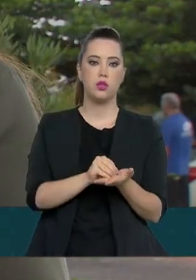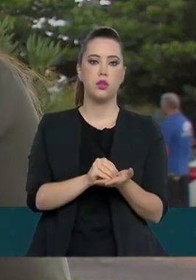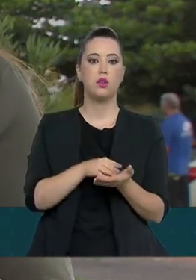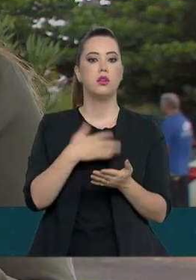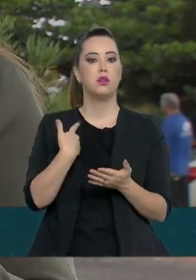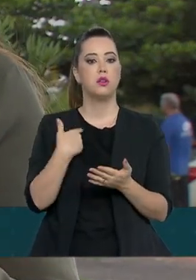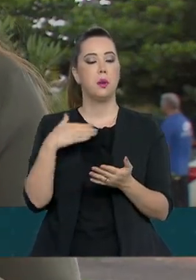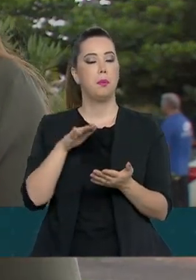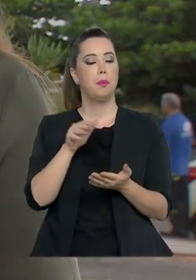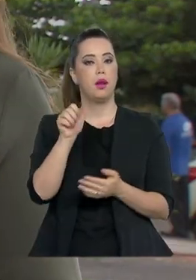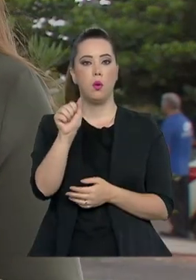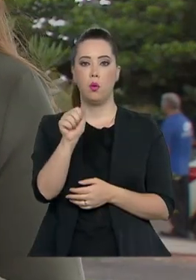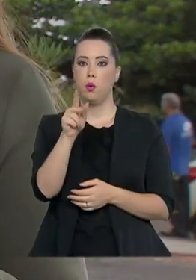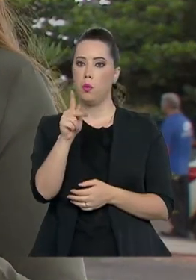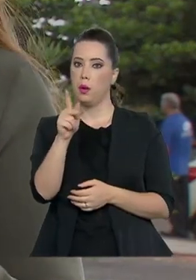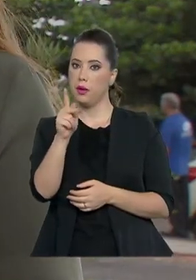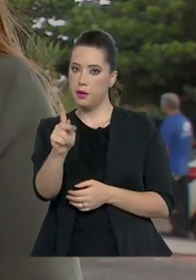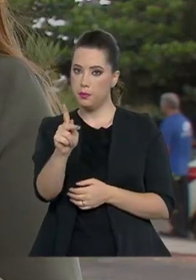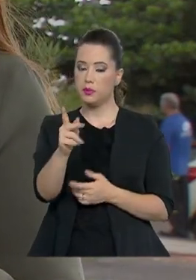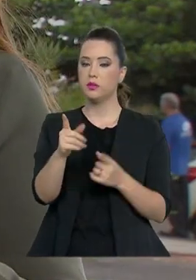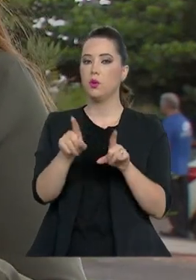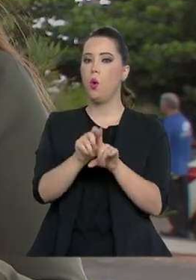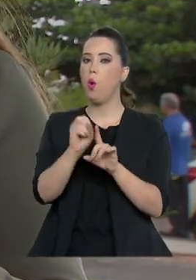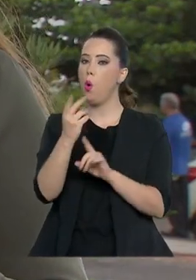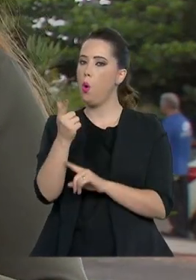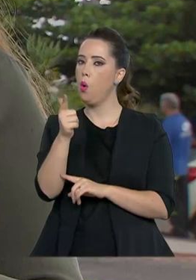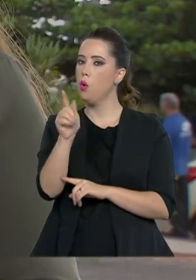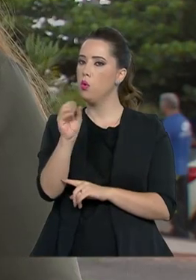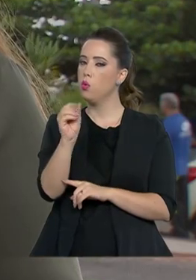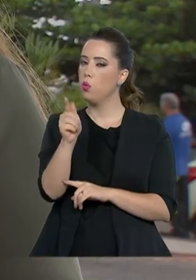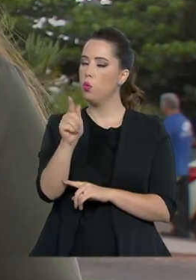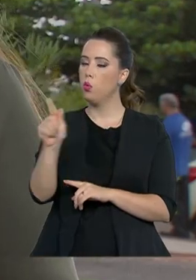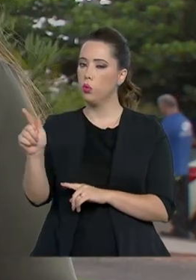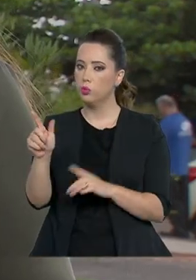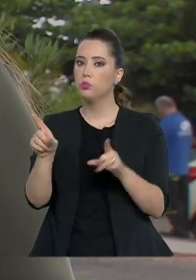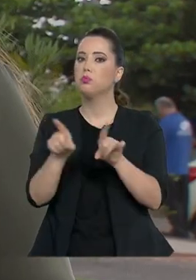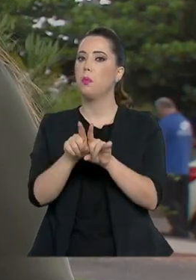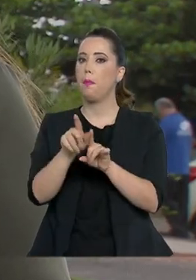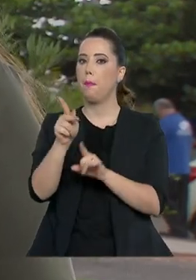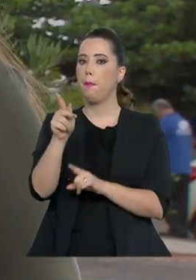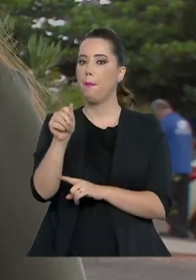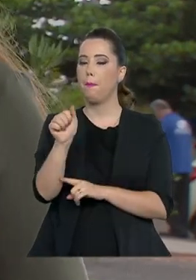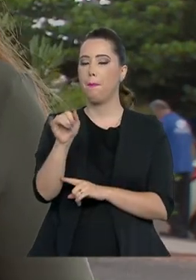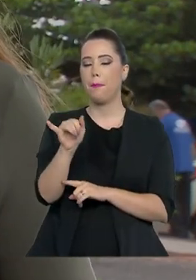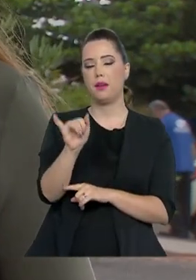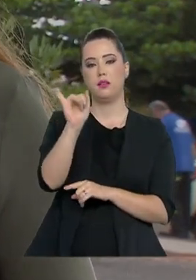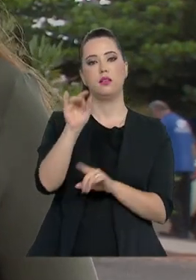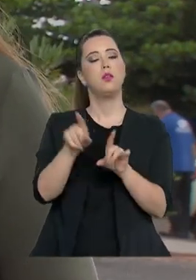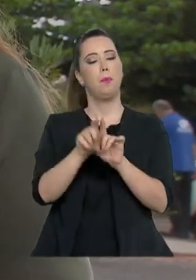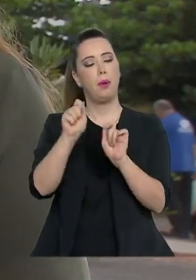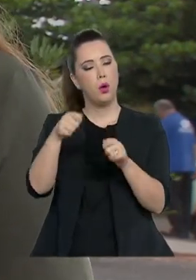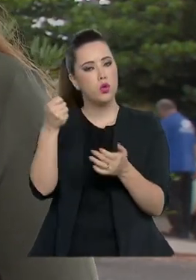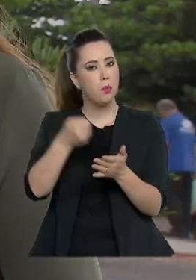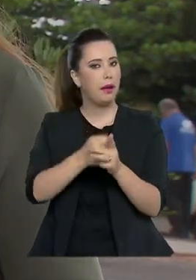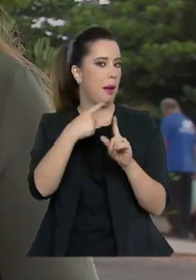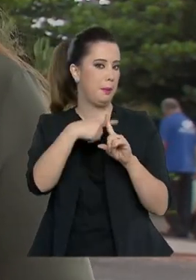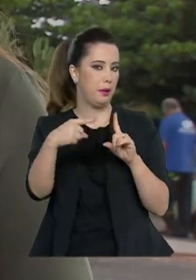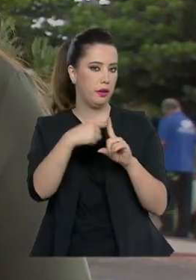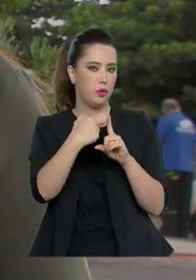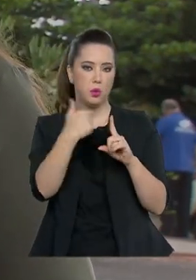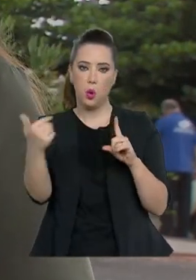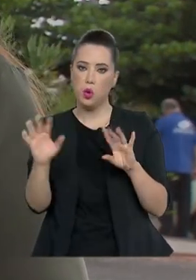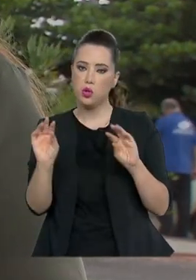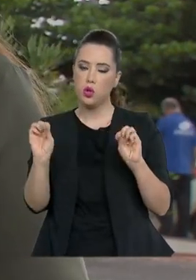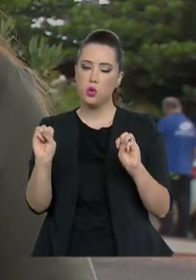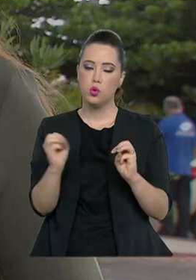Apple Store e pelo Google Play. Com ela, estudantes de todo o país poderão pagar meia entrada em shows, cinema e